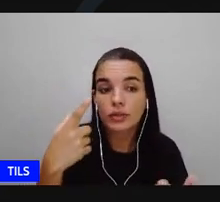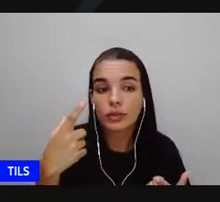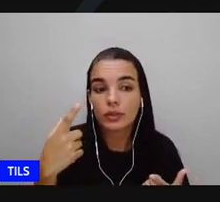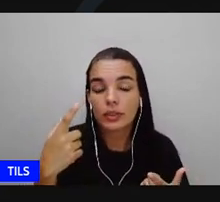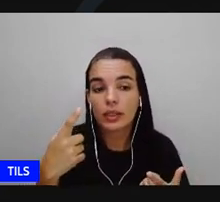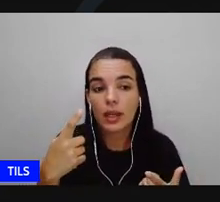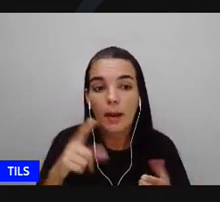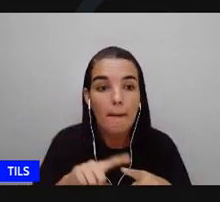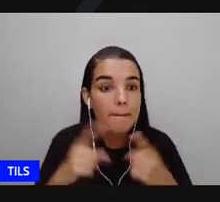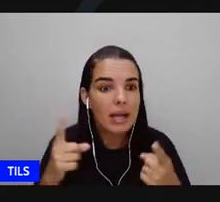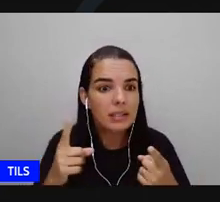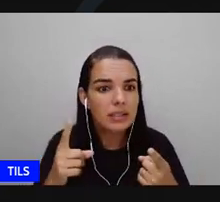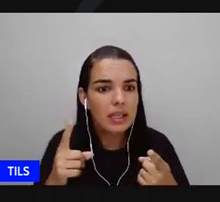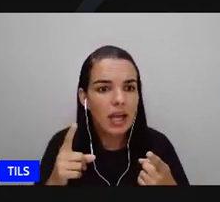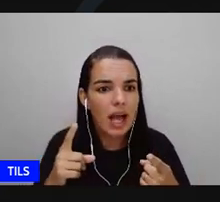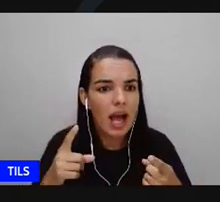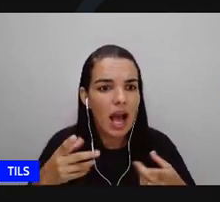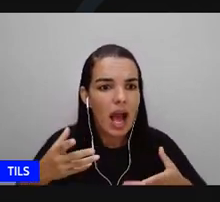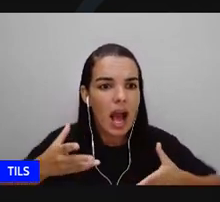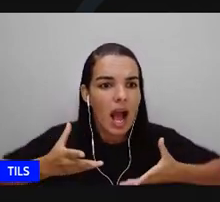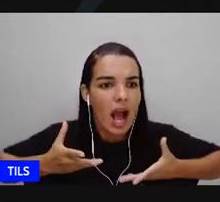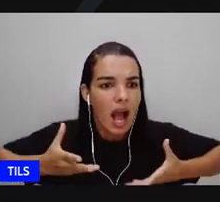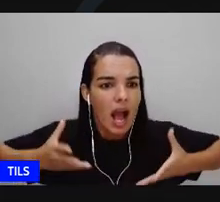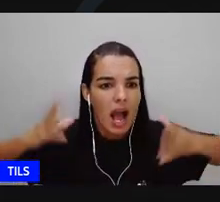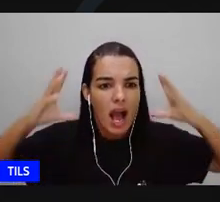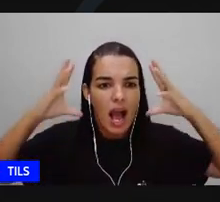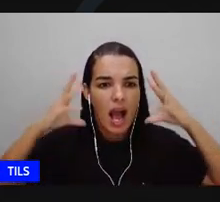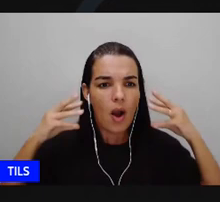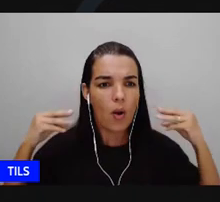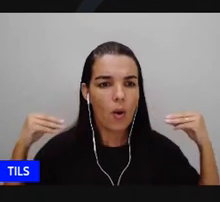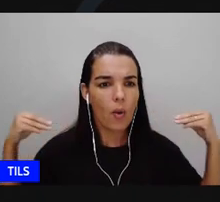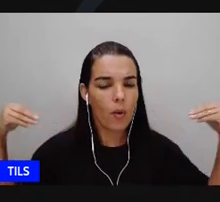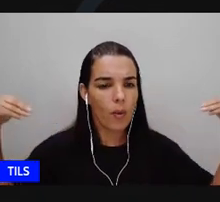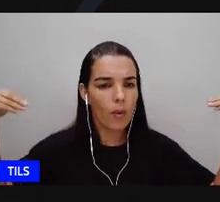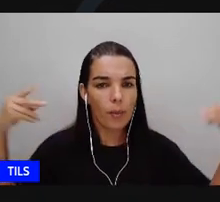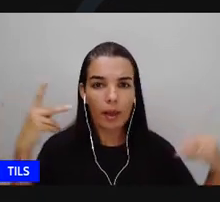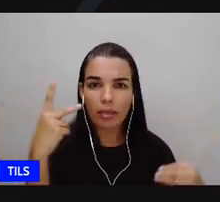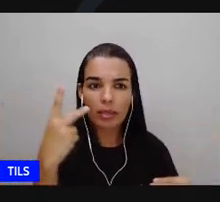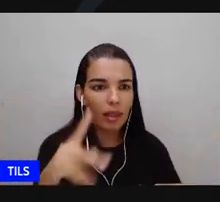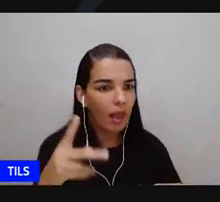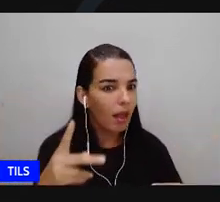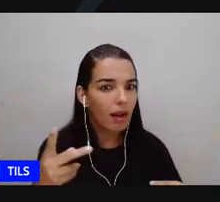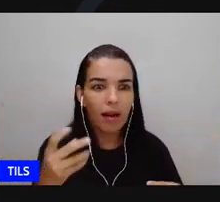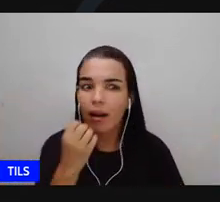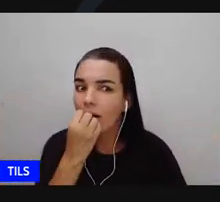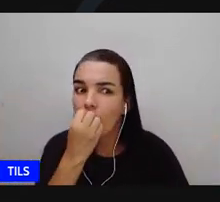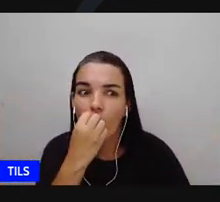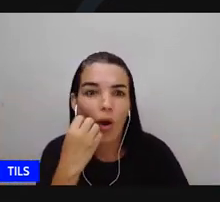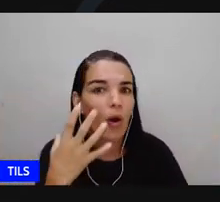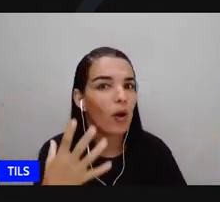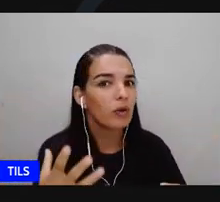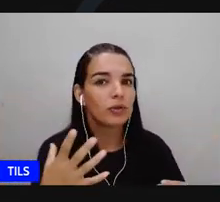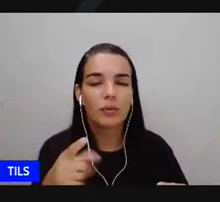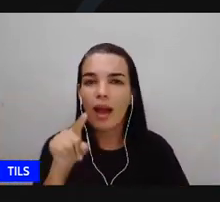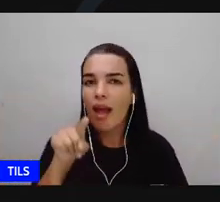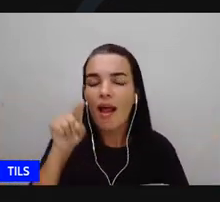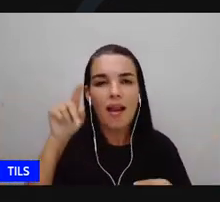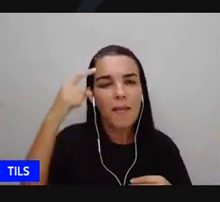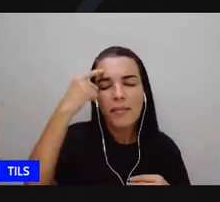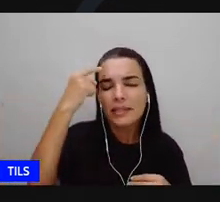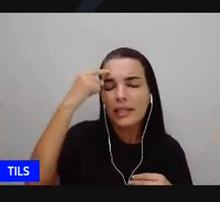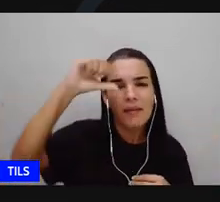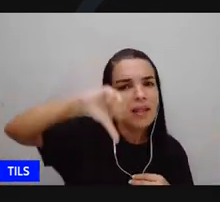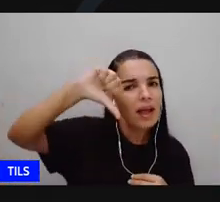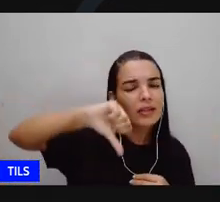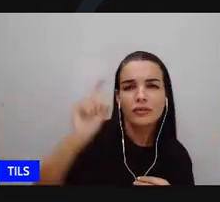não quer dizer que ela tinha uma alma triste não tinha não ela tinha uma altivez e uma alegria enorme tanto é que ela concunha todas as canções e